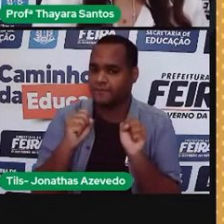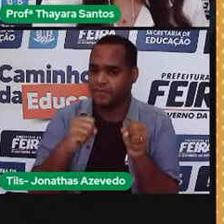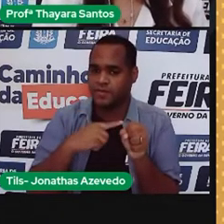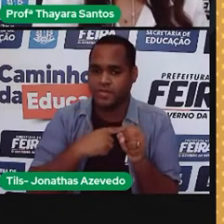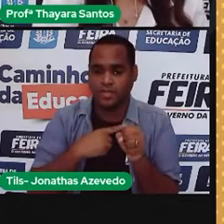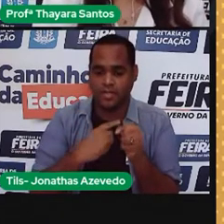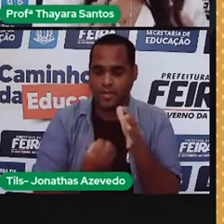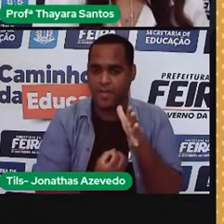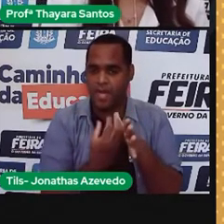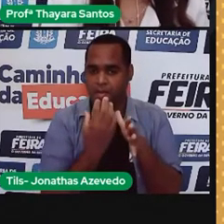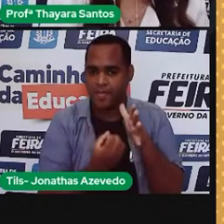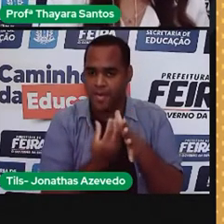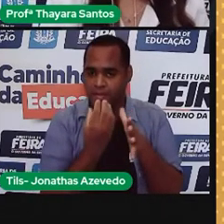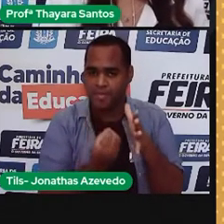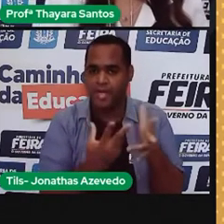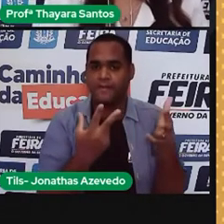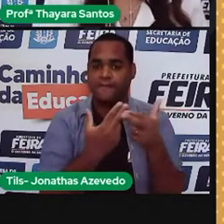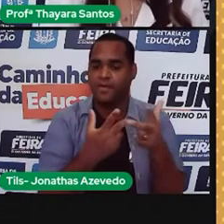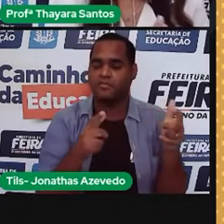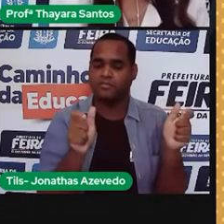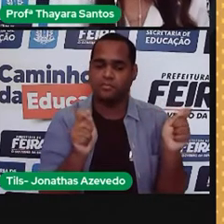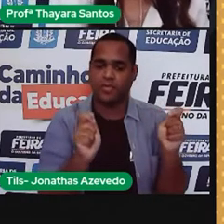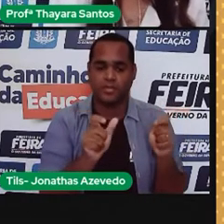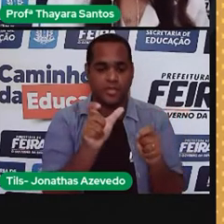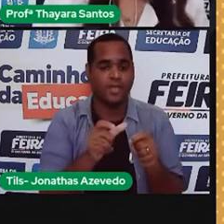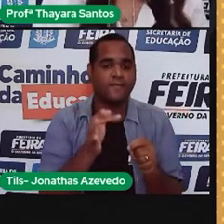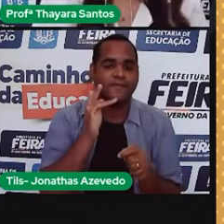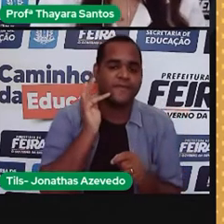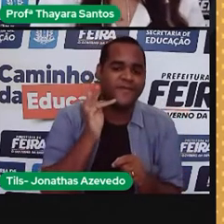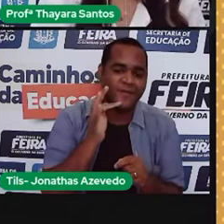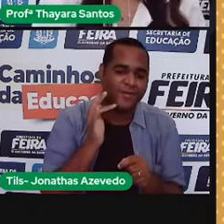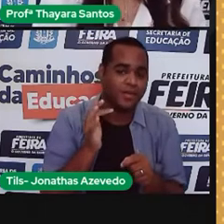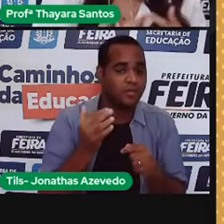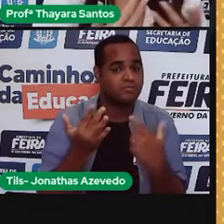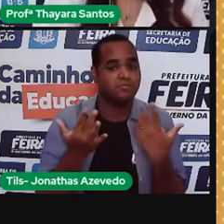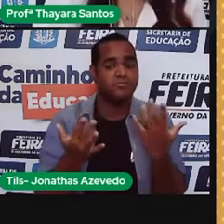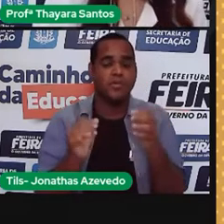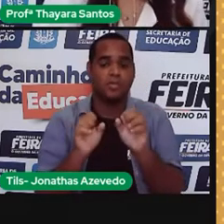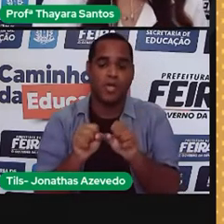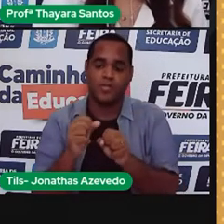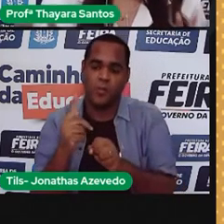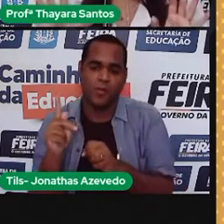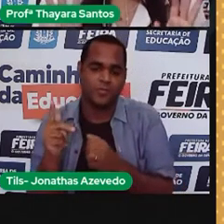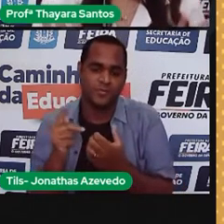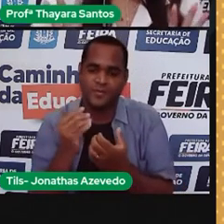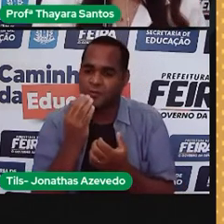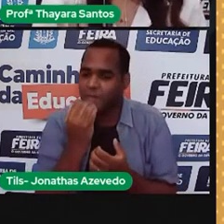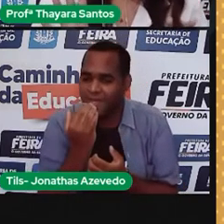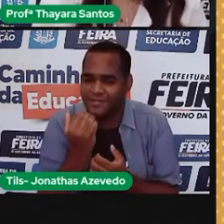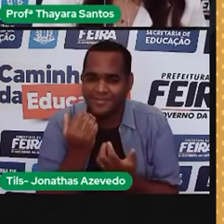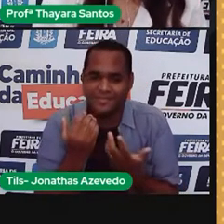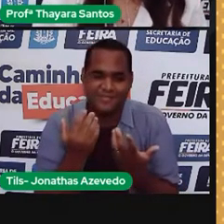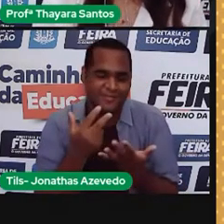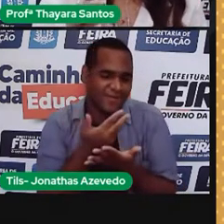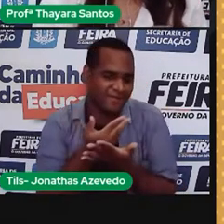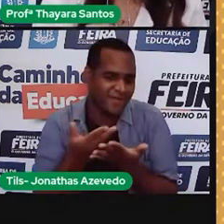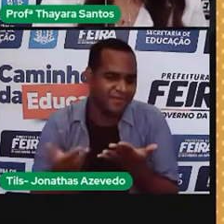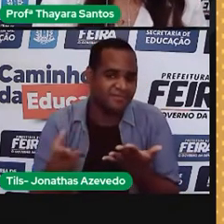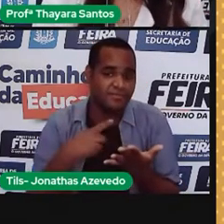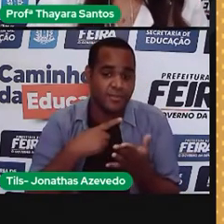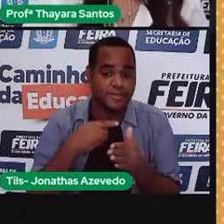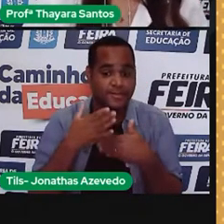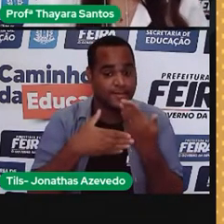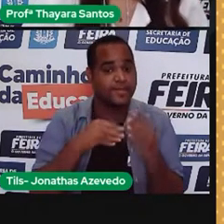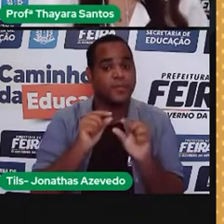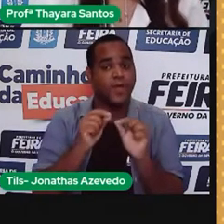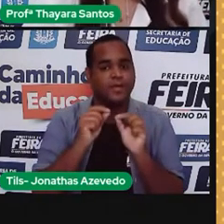a produção. Melhorar a produção de determinada fruta, de determinado vegetal. Vocês vão entender mais adiante como é que isso